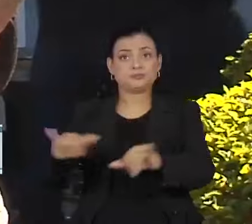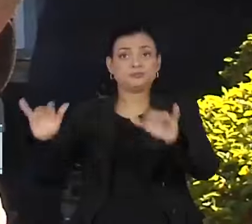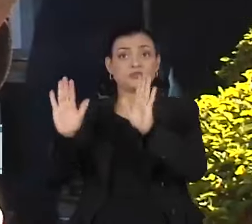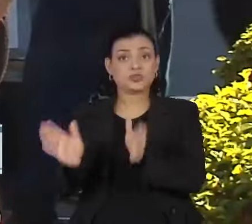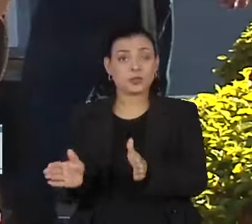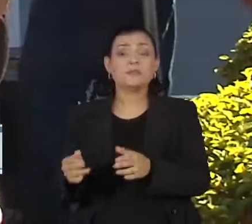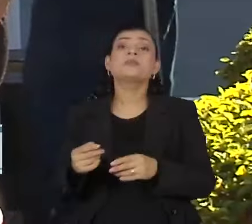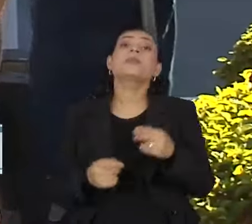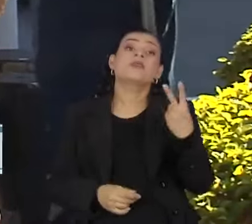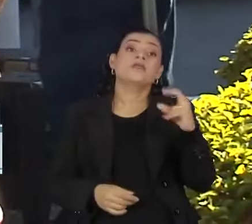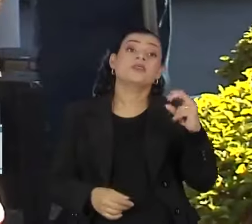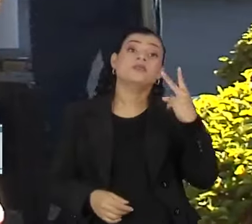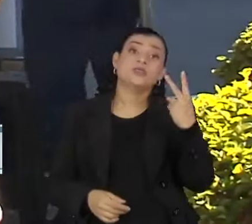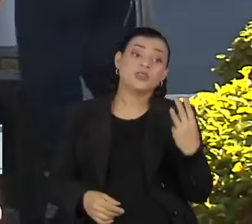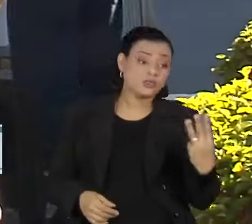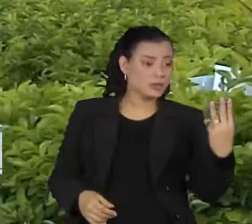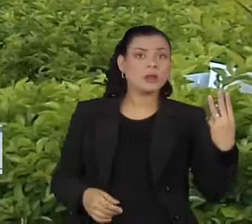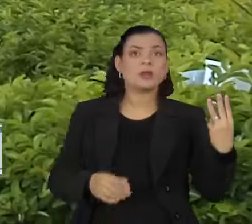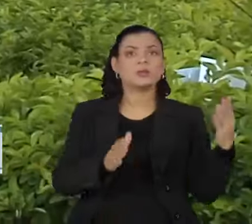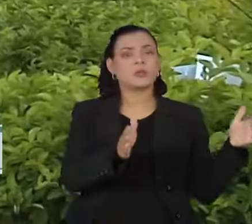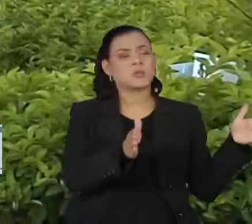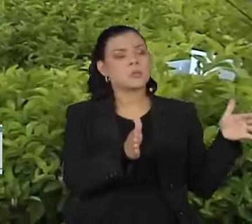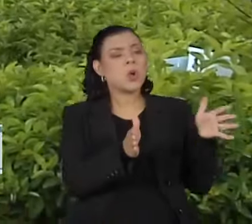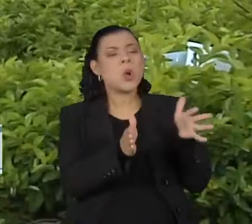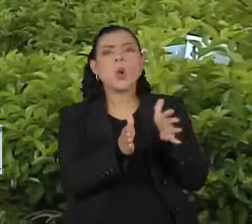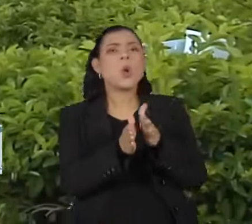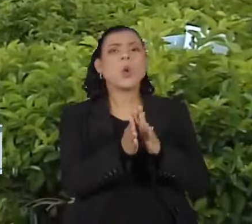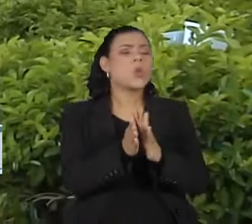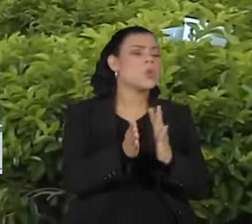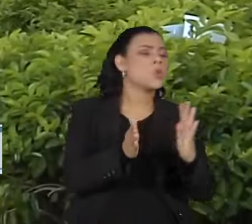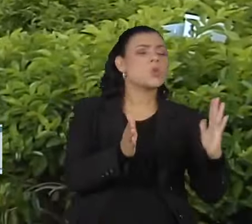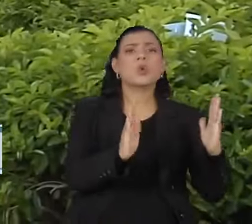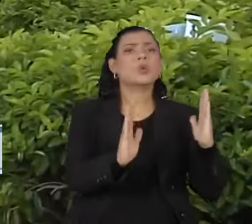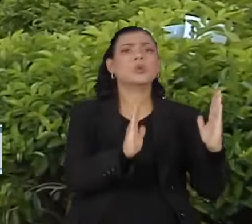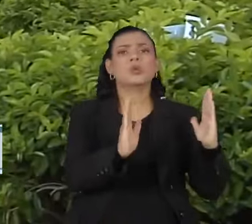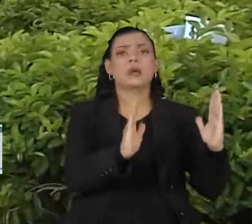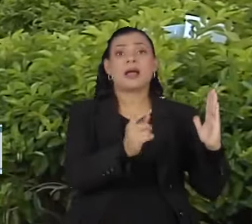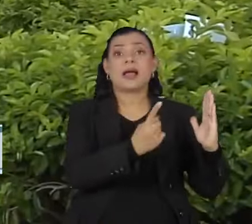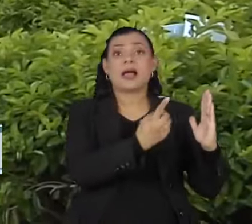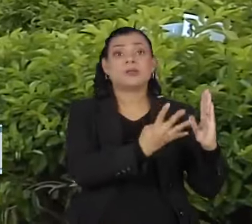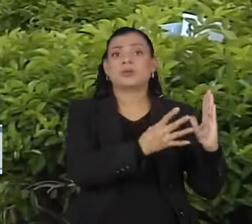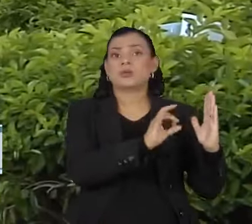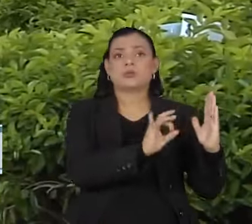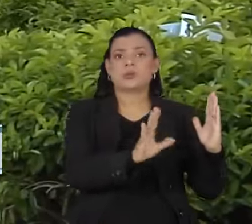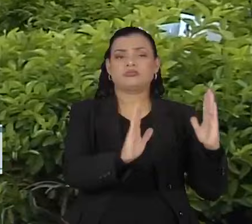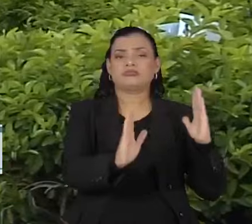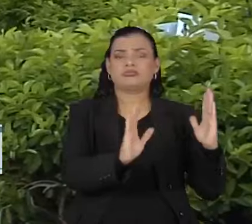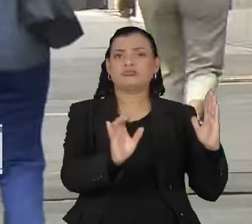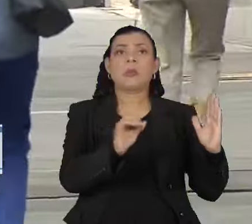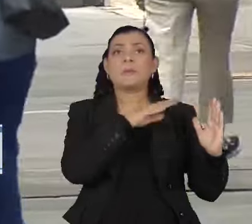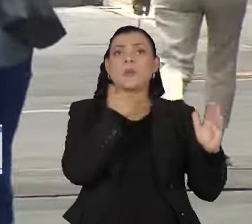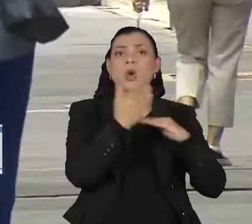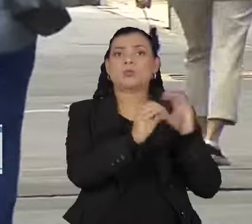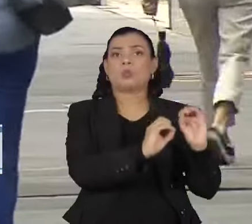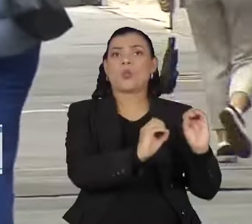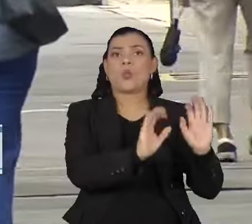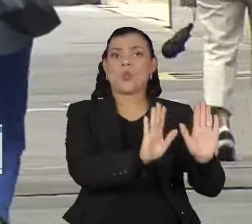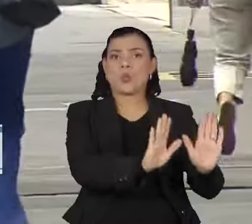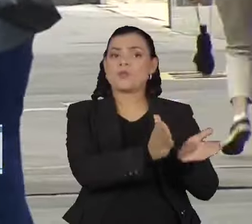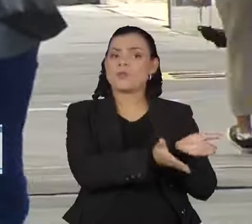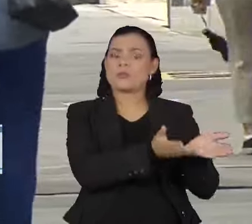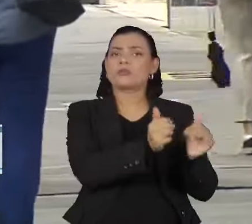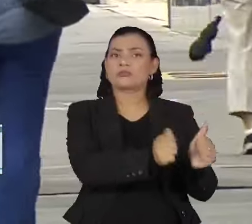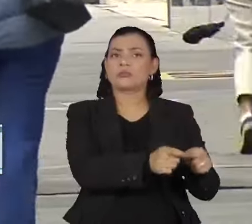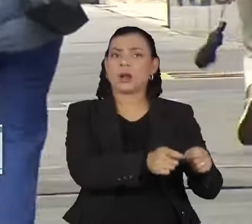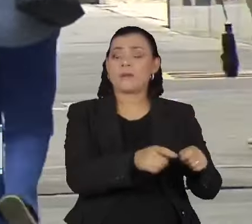todo o ano de 2023, a cidade havia registrado somente 14 notificações de coqueluche sem nenhuma morte. Já o estado de